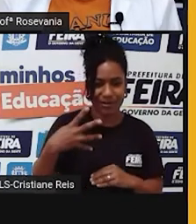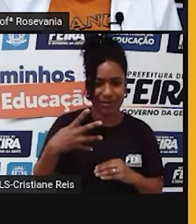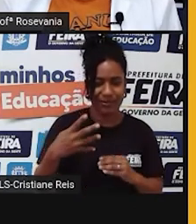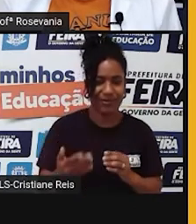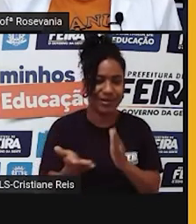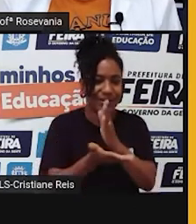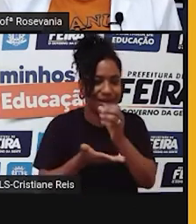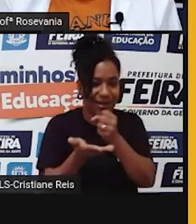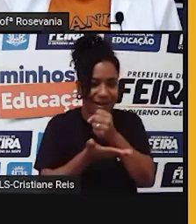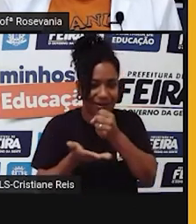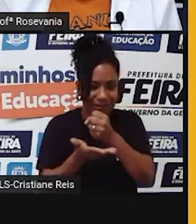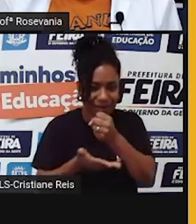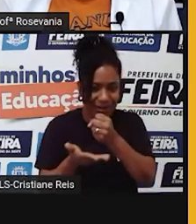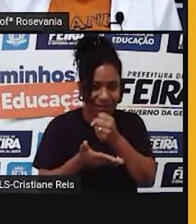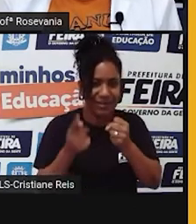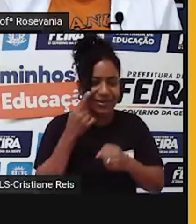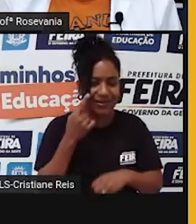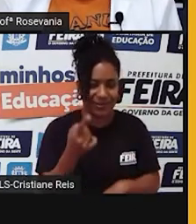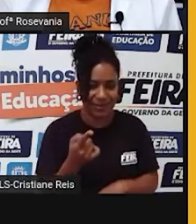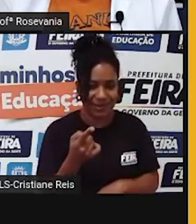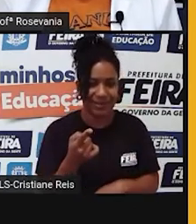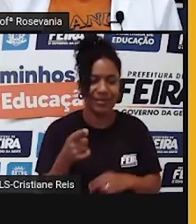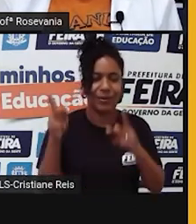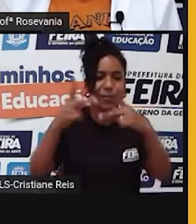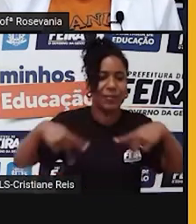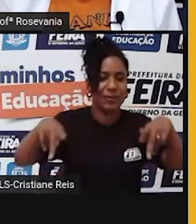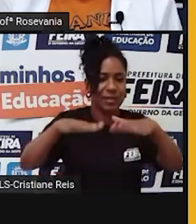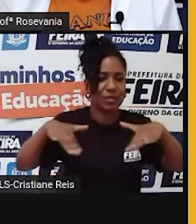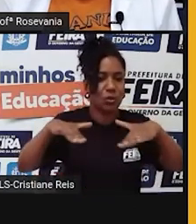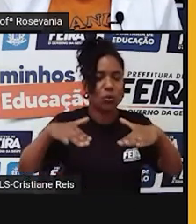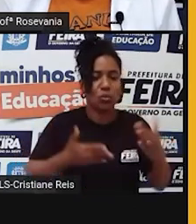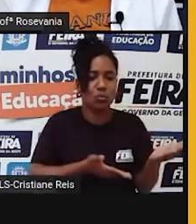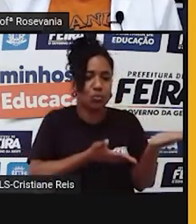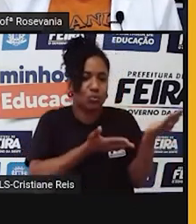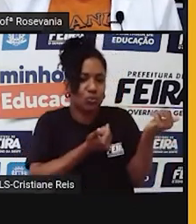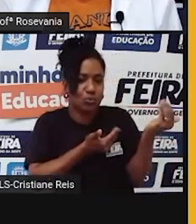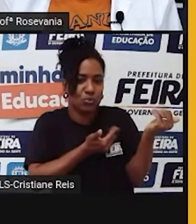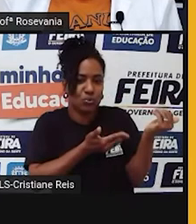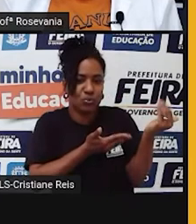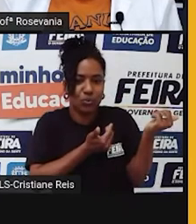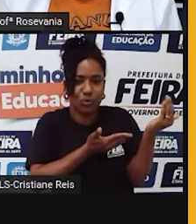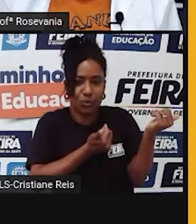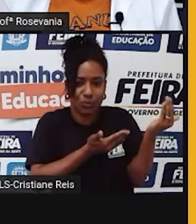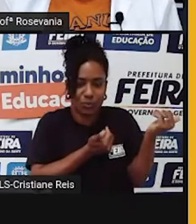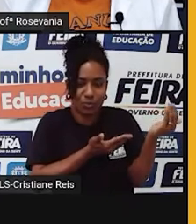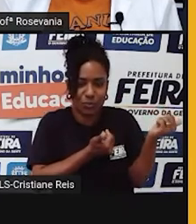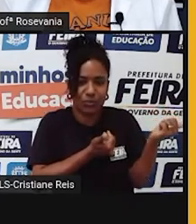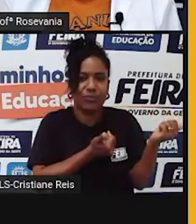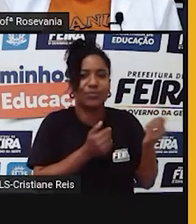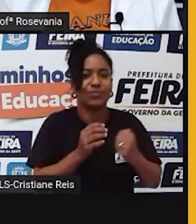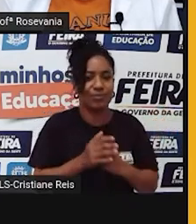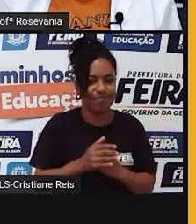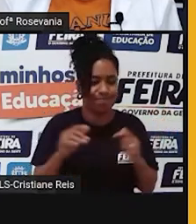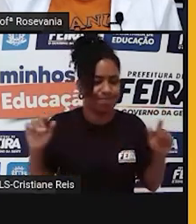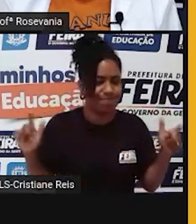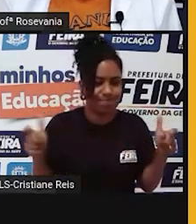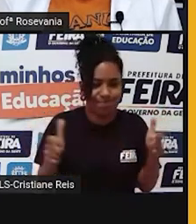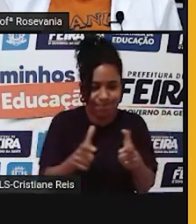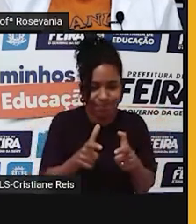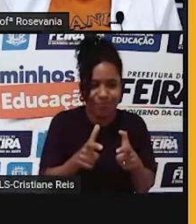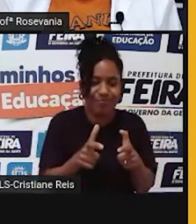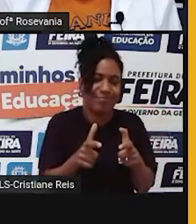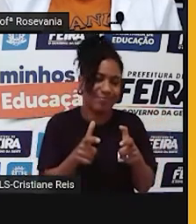população jovem, ela, né, ó, ela teve uma redução muito grande